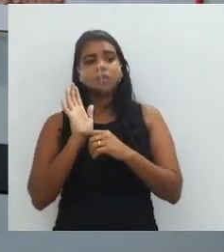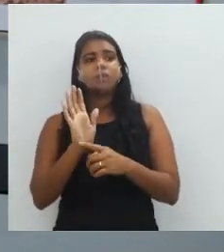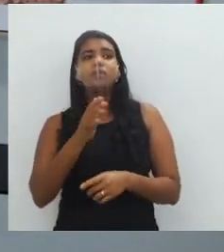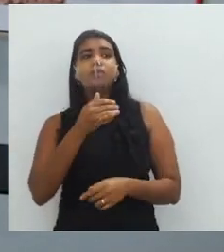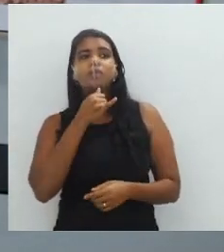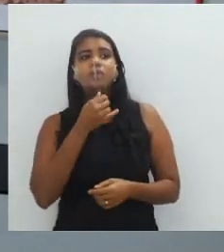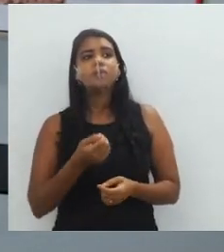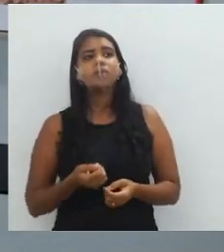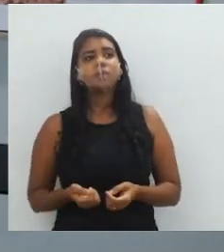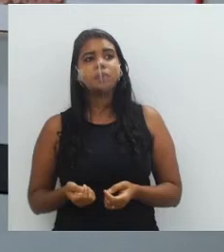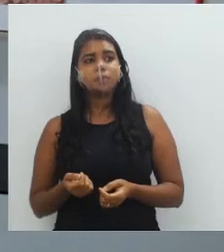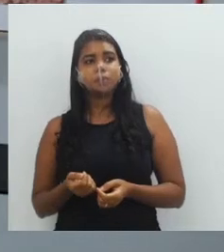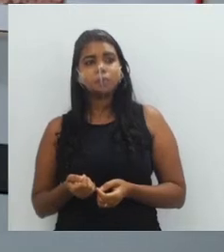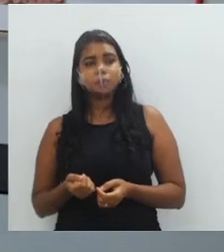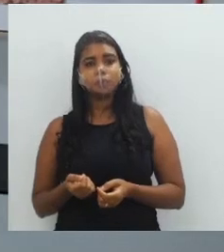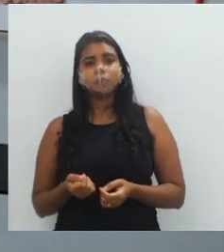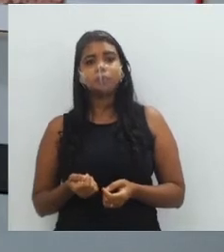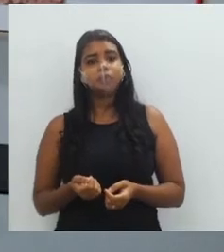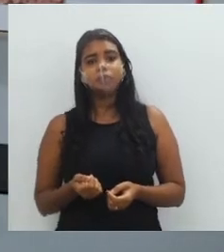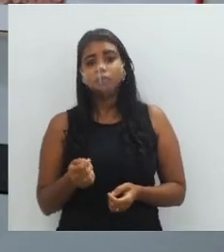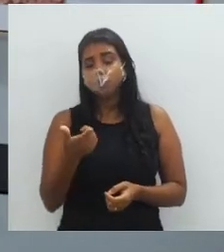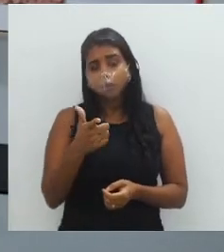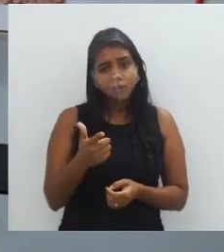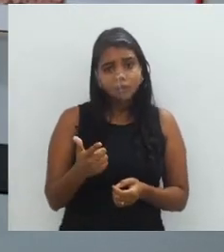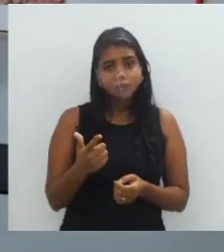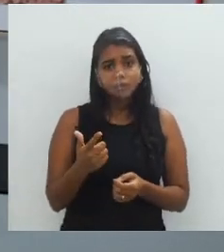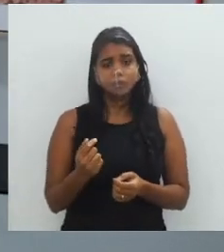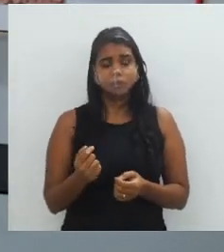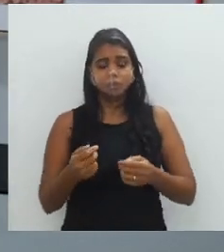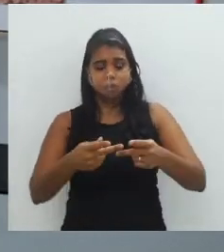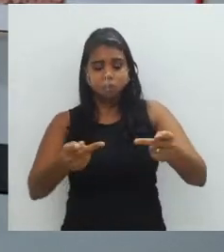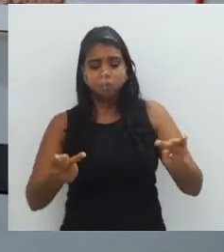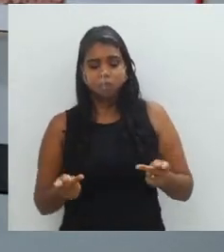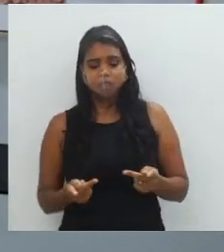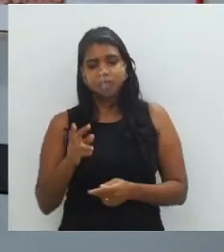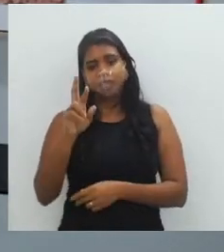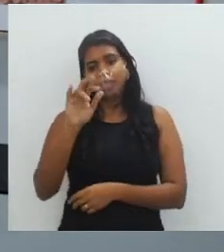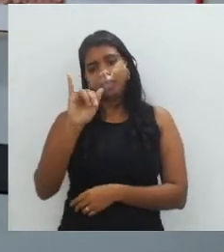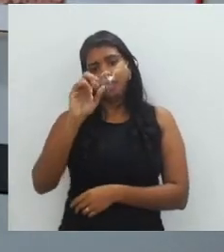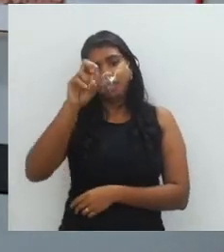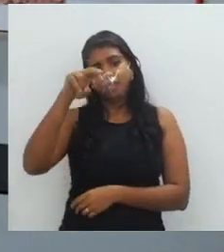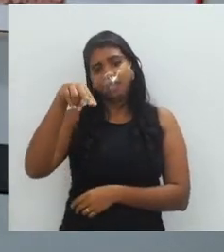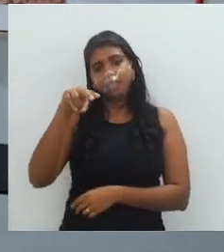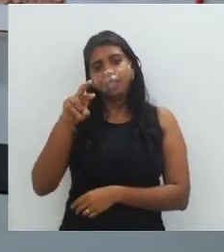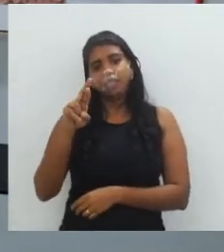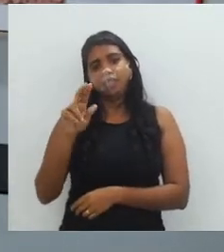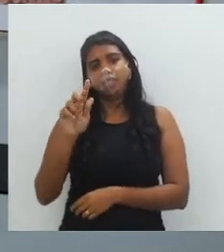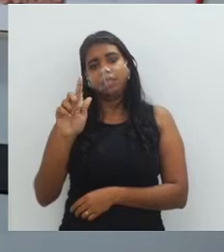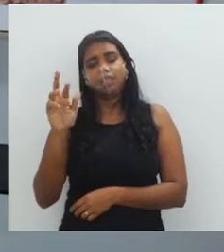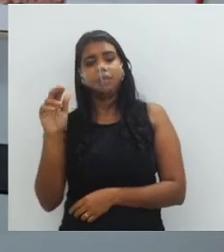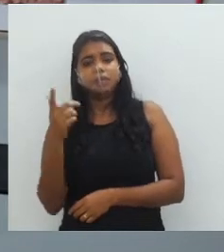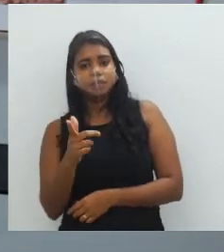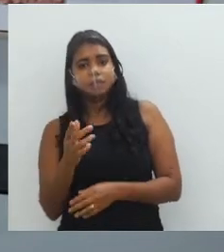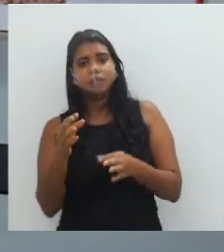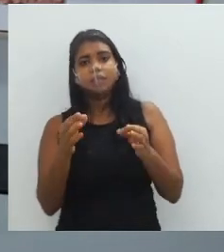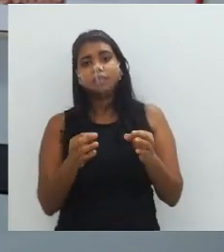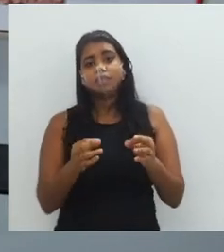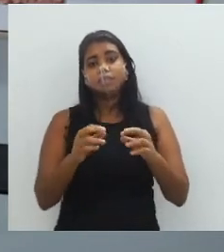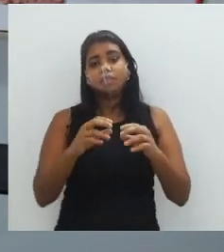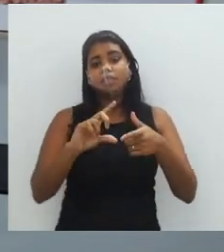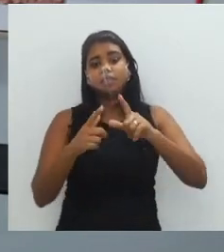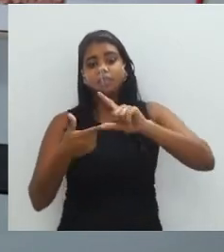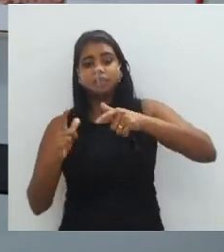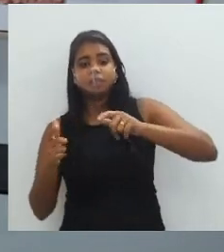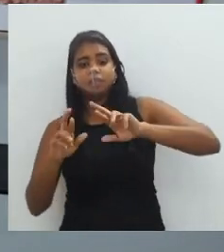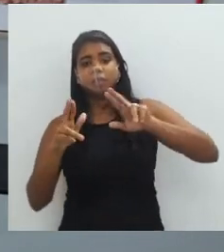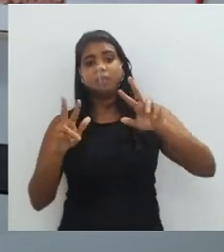homogeneidade nem apresenta padrão, é uma textura irregular. Então, quando a gente vê várias formas de tamanhos diferentes,